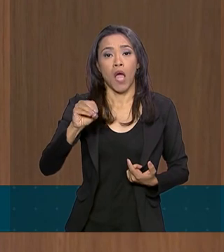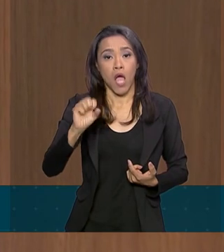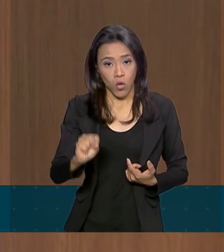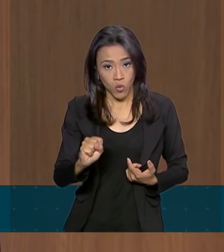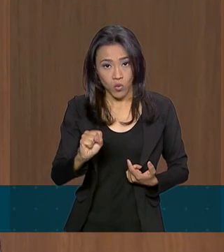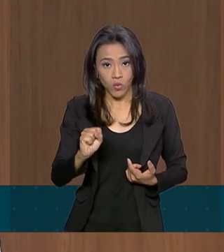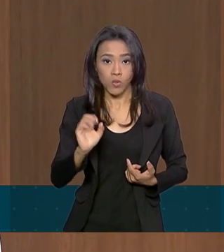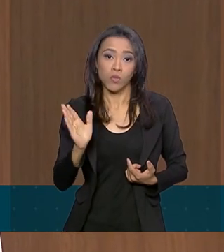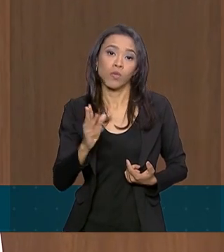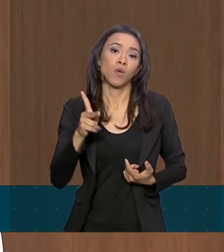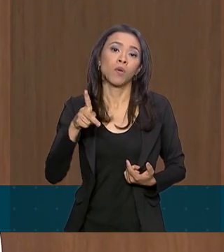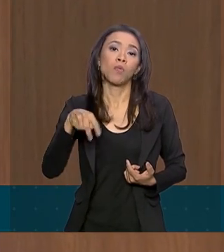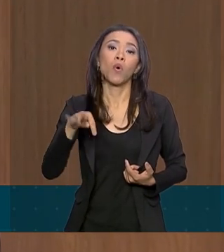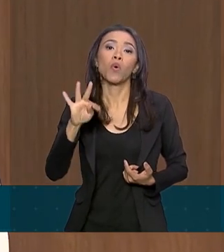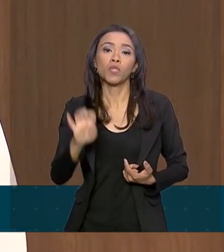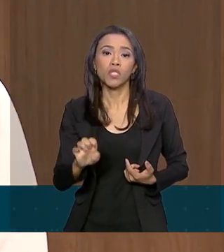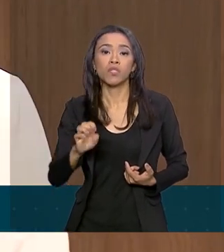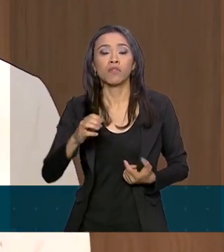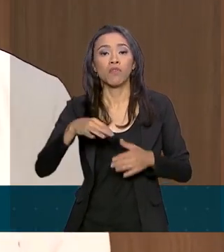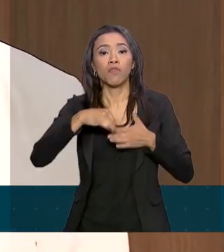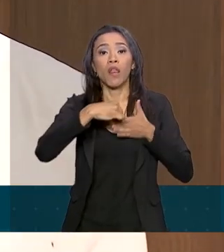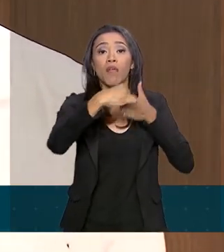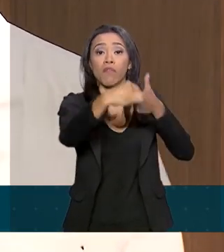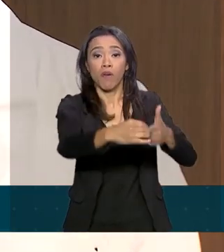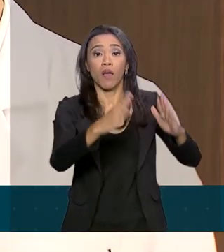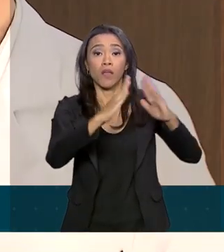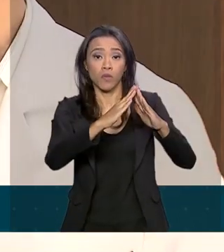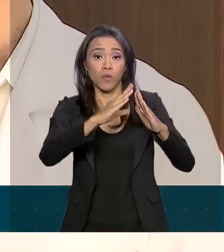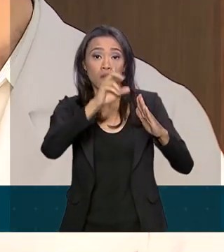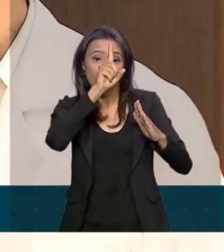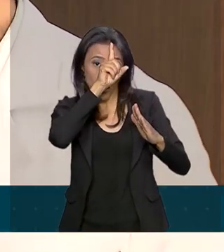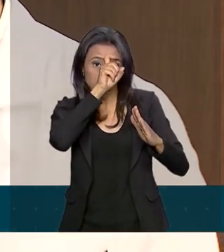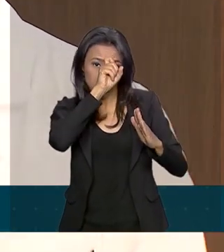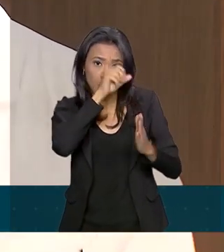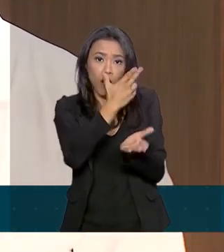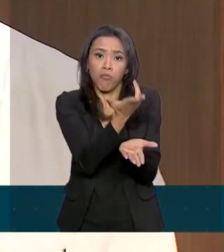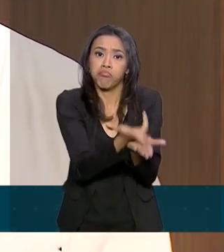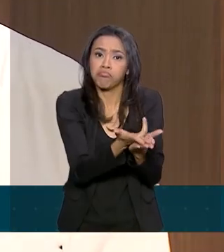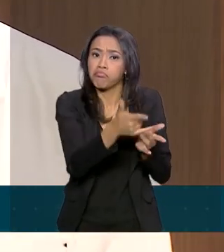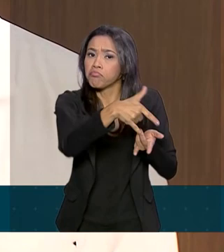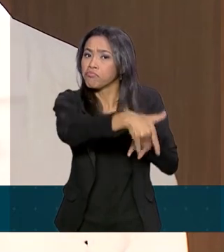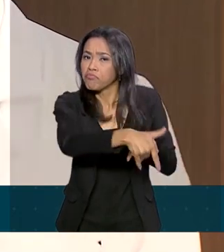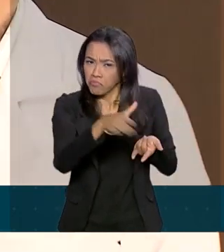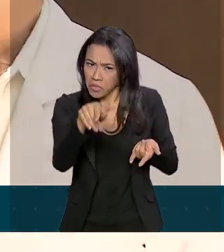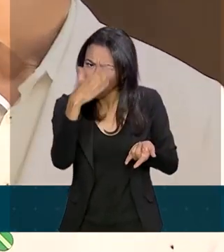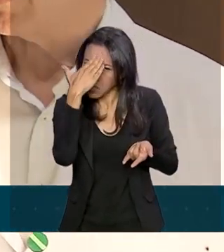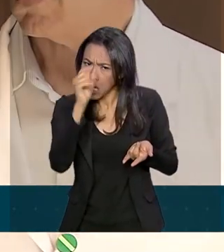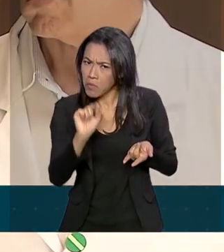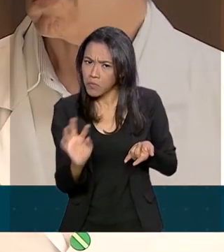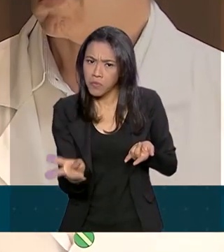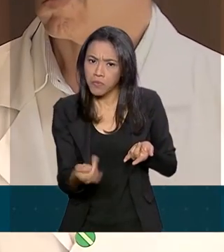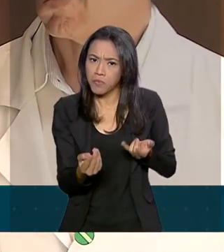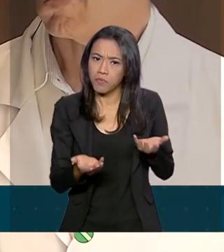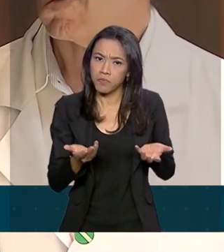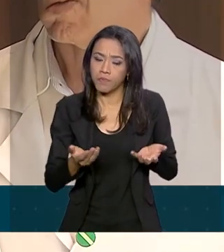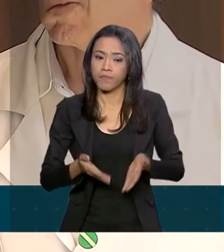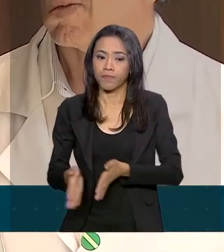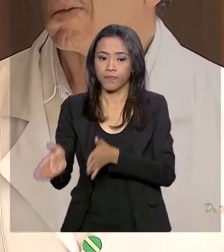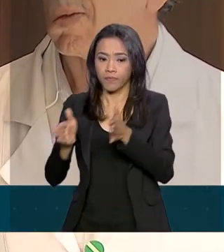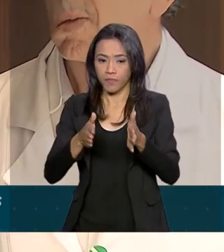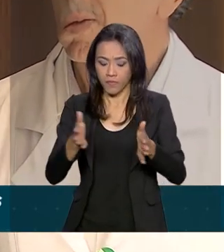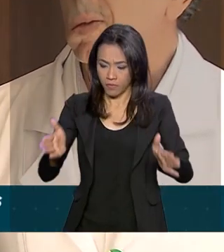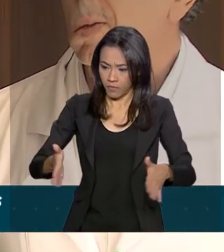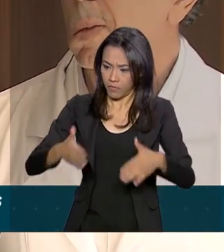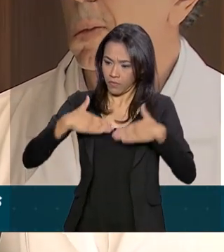motivos por ele estar internado. Como que o presidente também tem acompanhado isso? Eu tenho que reconhecer que fui